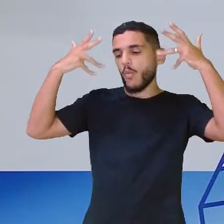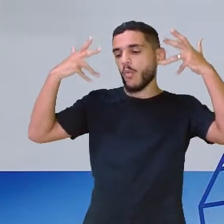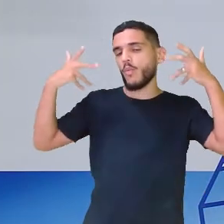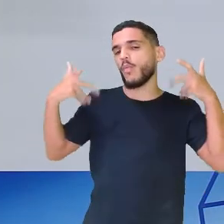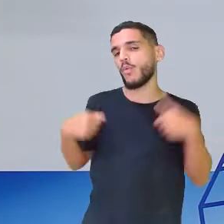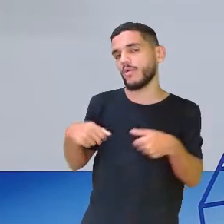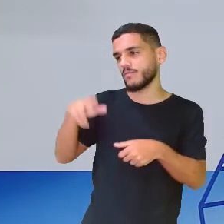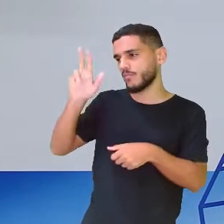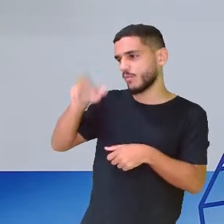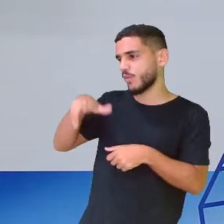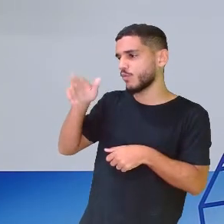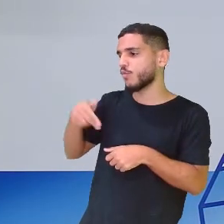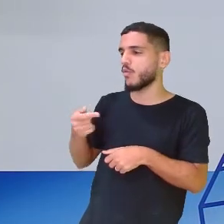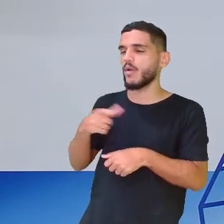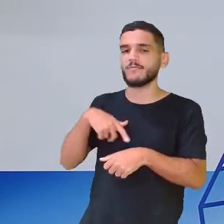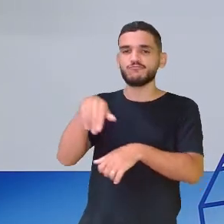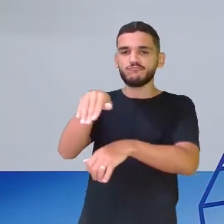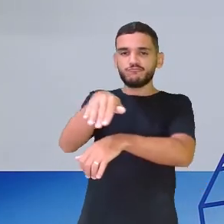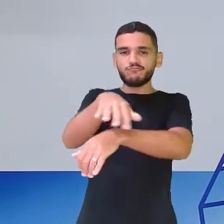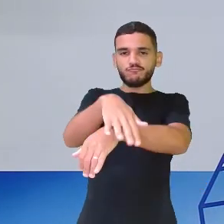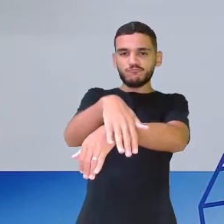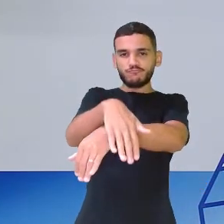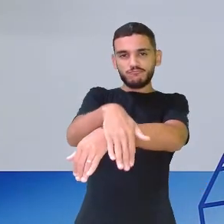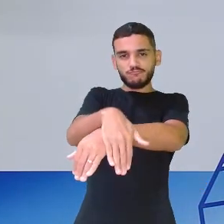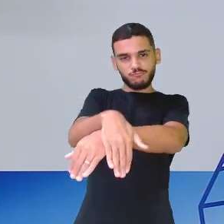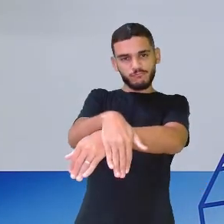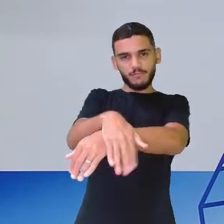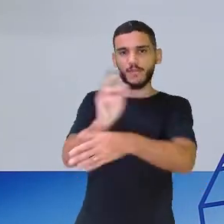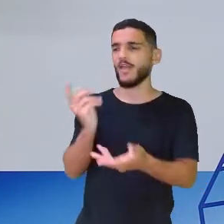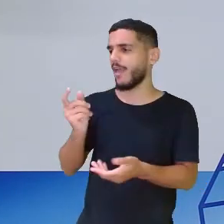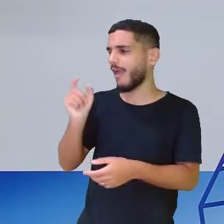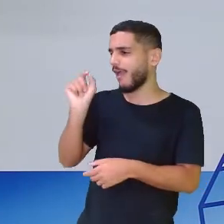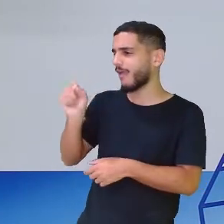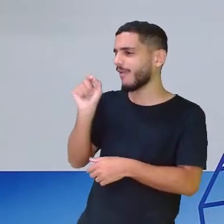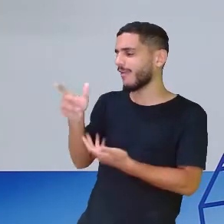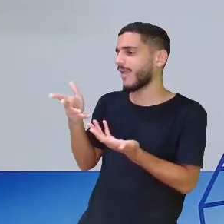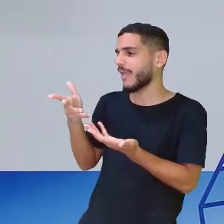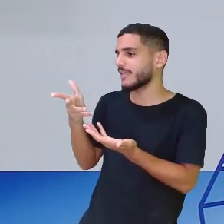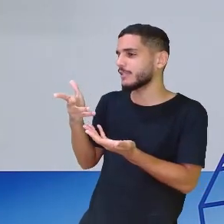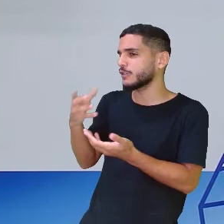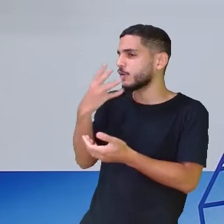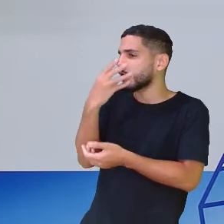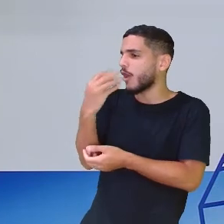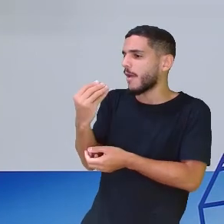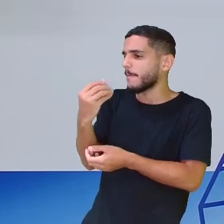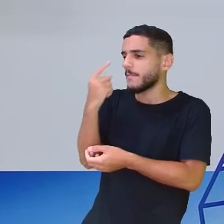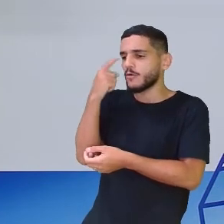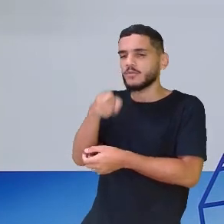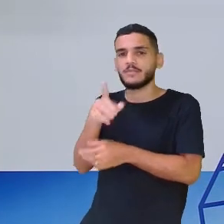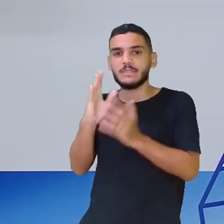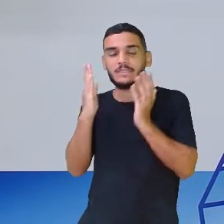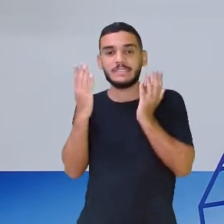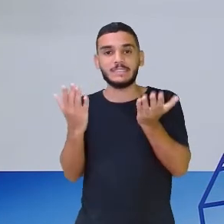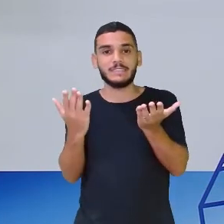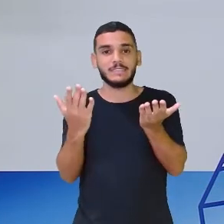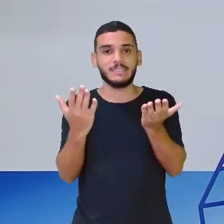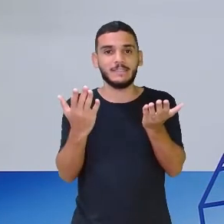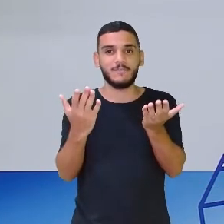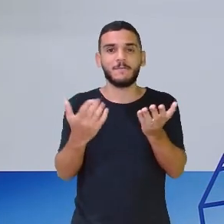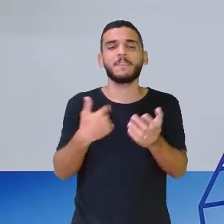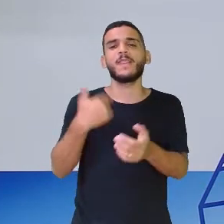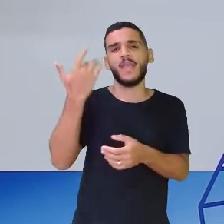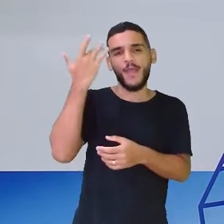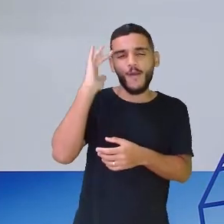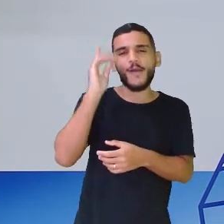perde a majestade. Quem será que a raposa acusou? Tenho certeza que